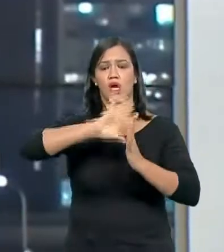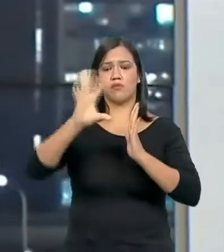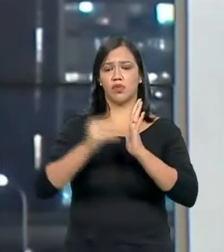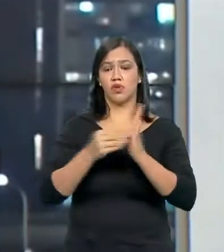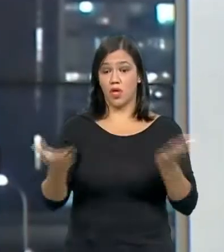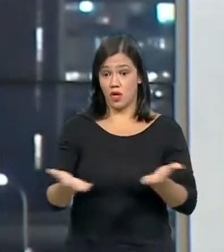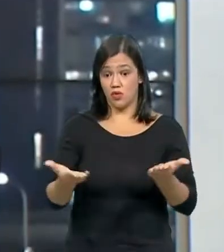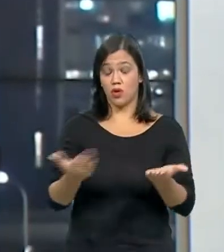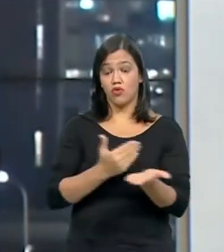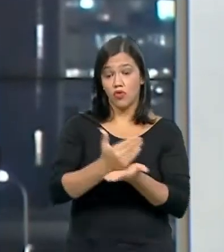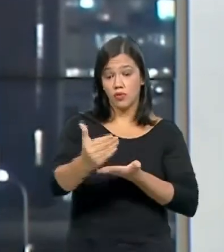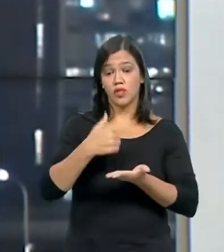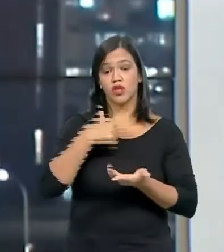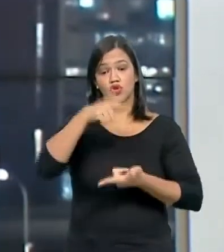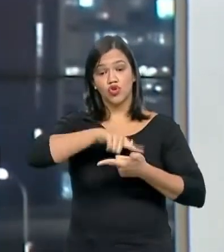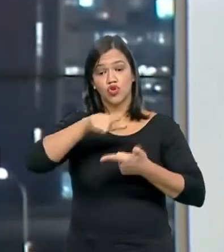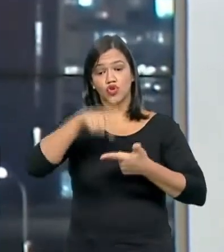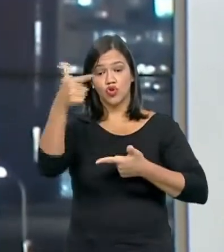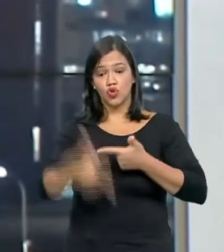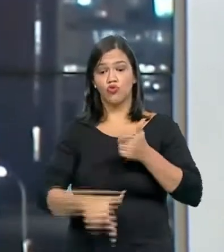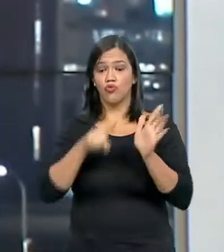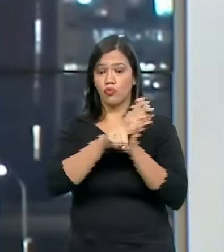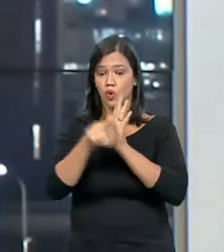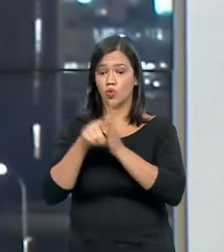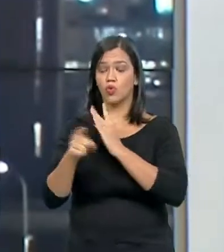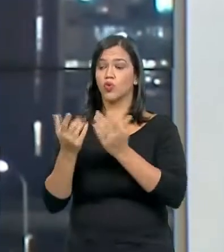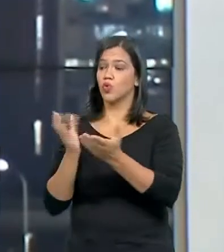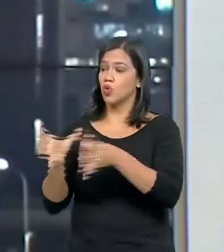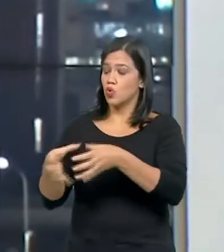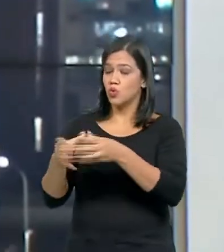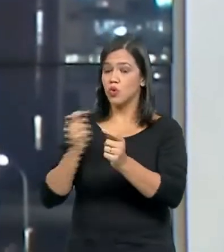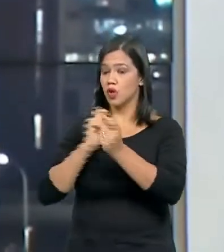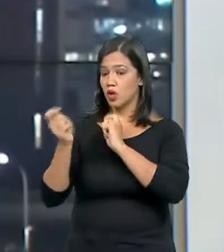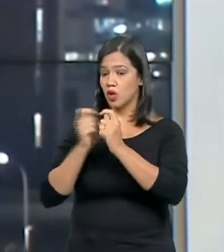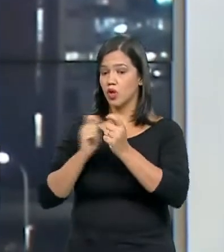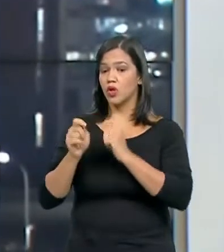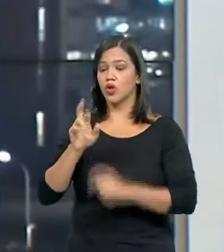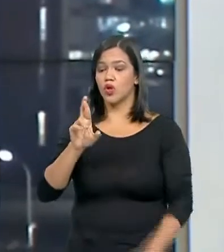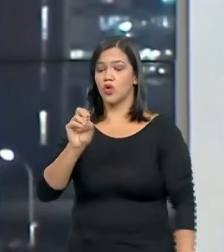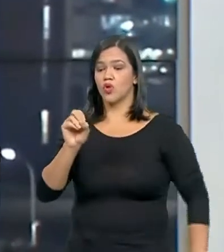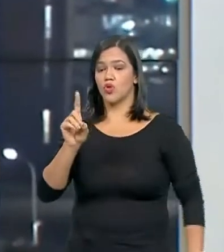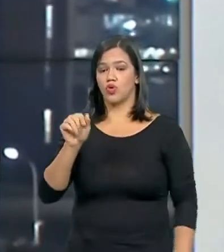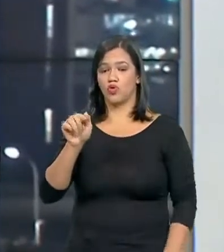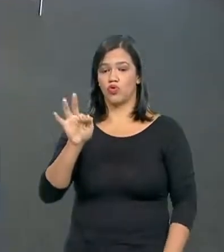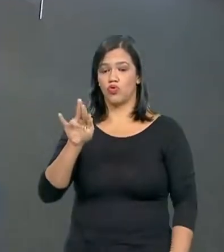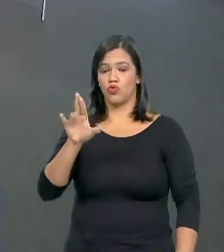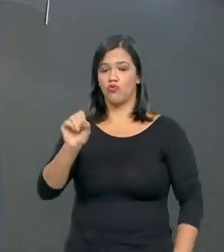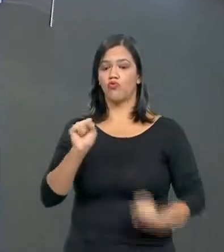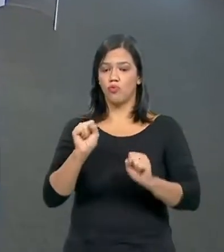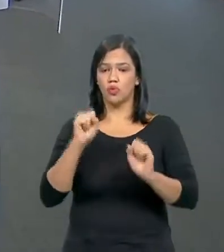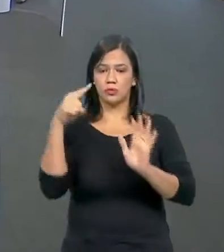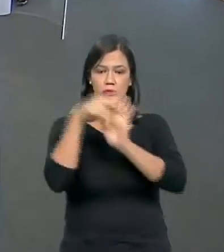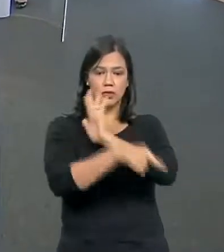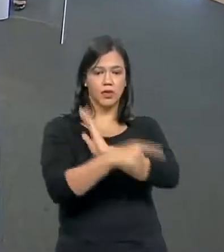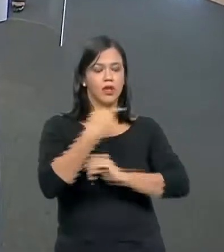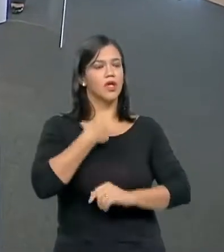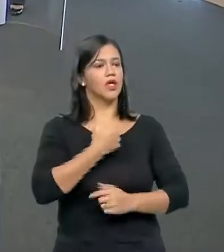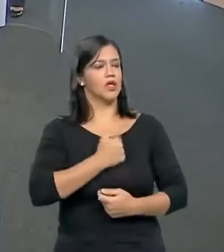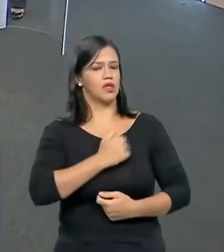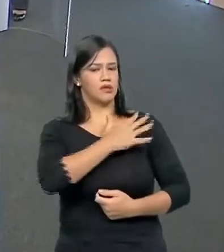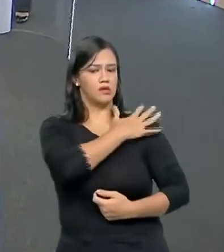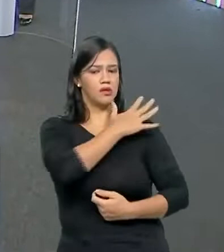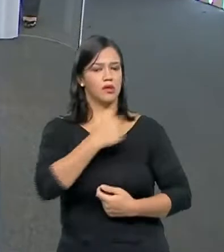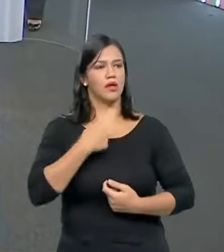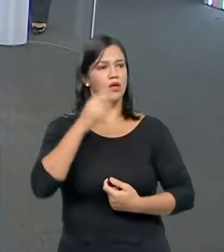vamos para mais uma rodada de perguntas com os nossos debatedores. Rodolfo Costa, você pode começar com a sua pergunta, por favor. General Heleno, eu